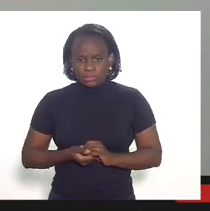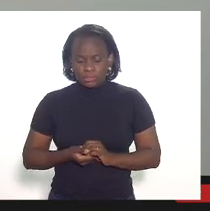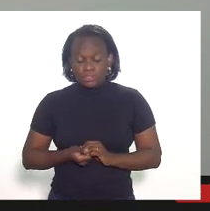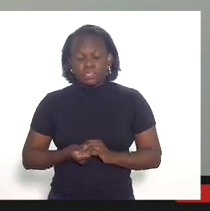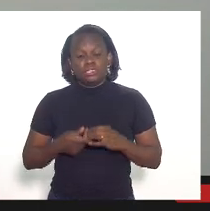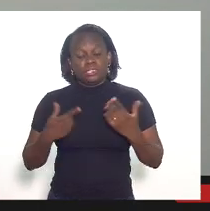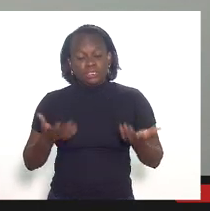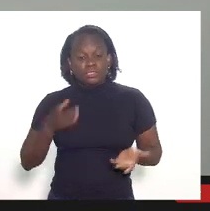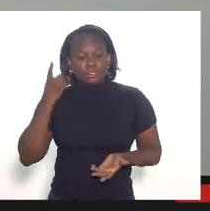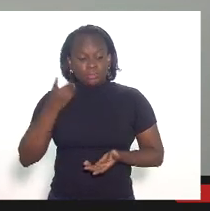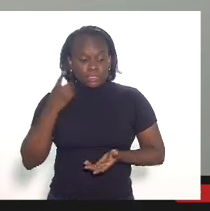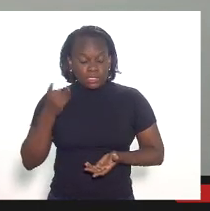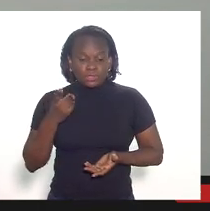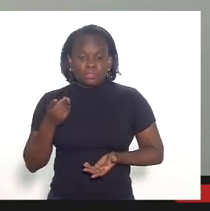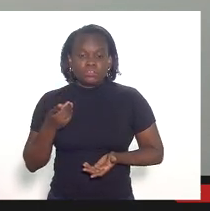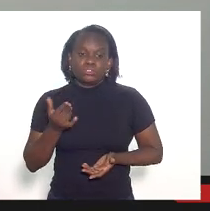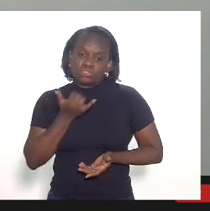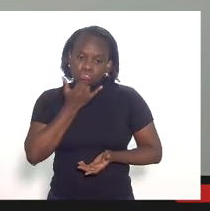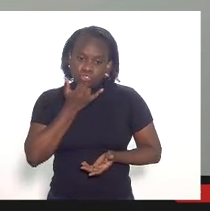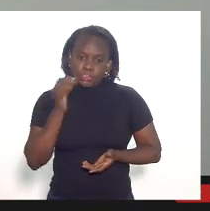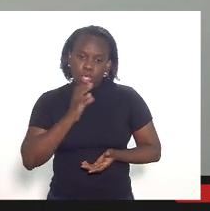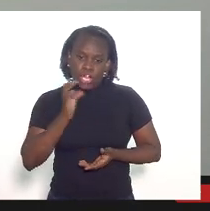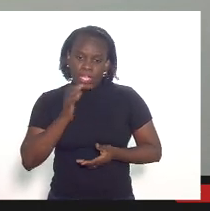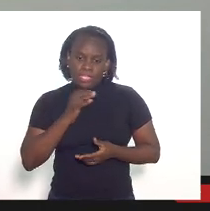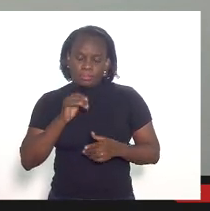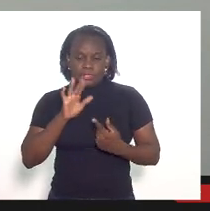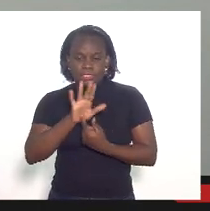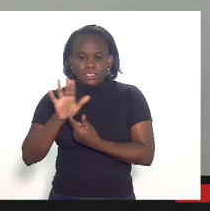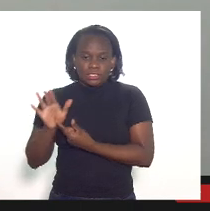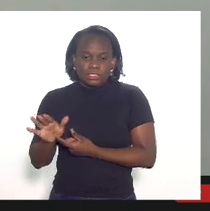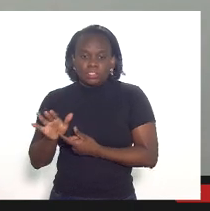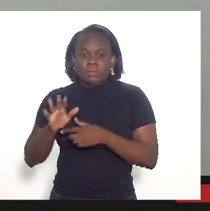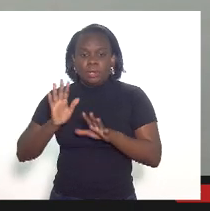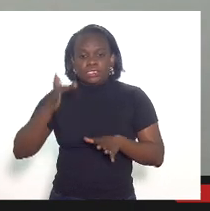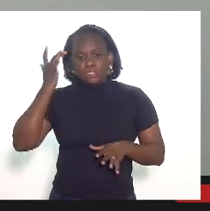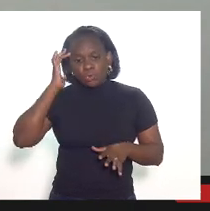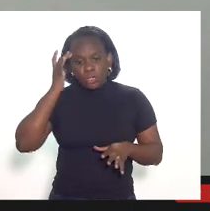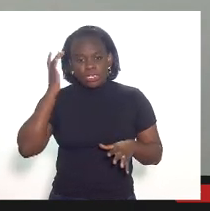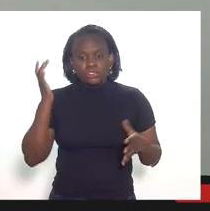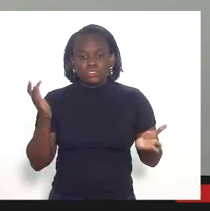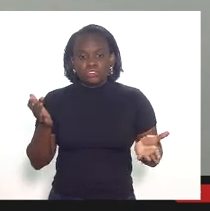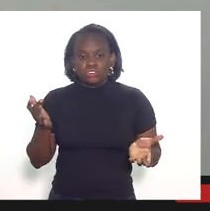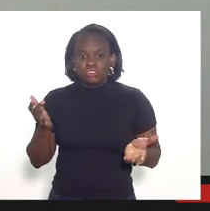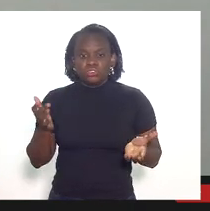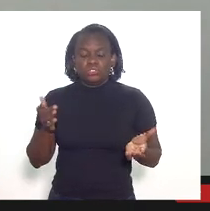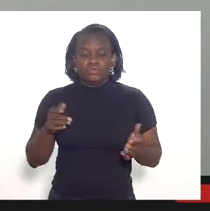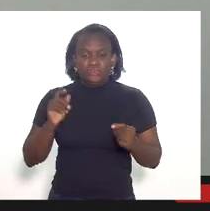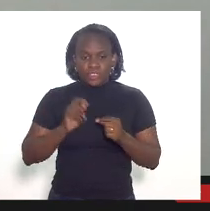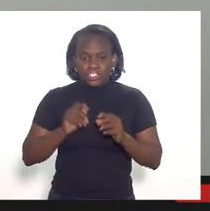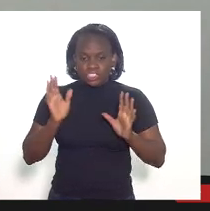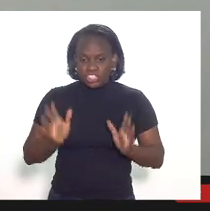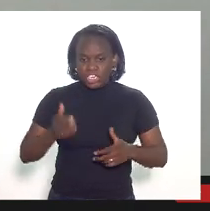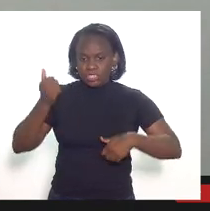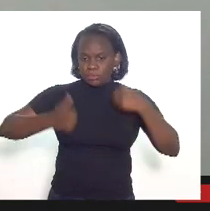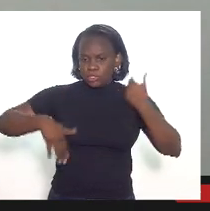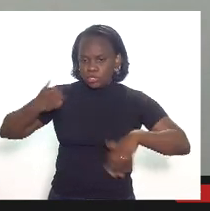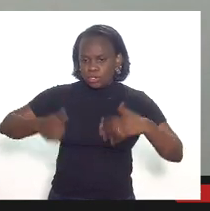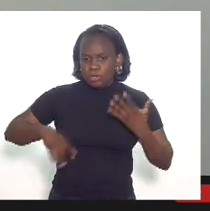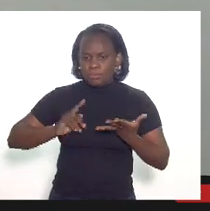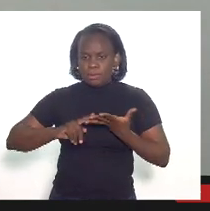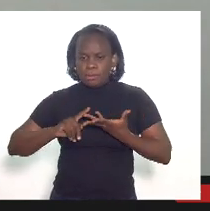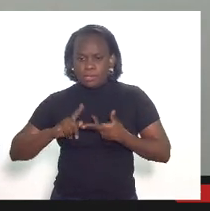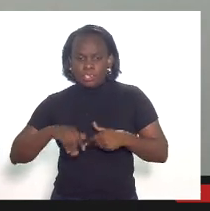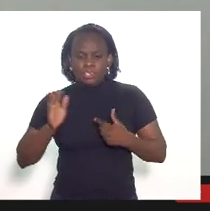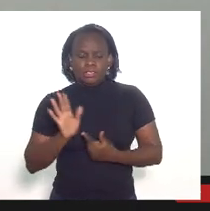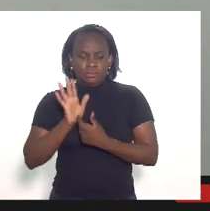e aí deputados desculpa eu estar correndo com a apresentação mas eu acho que tendo assim feito essa didática que nós nos propusemos